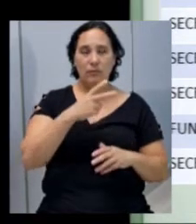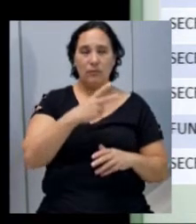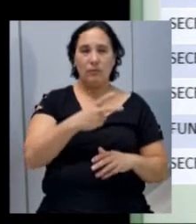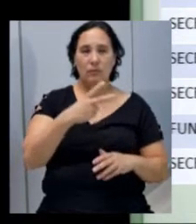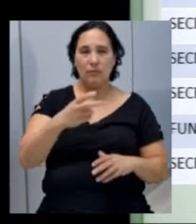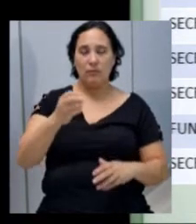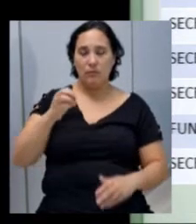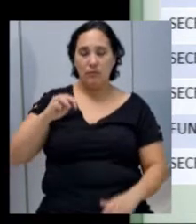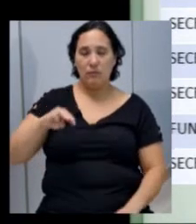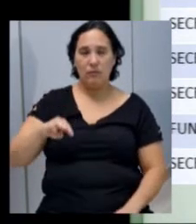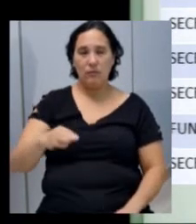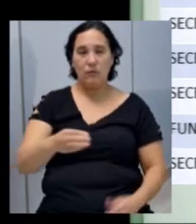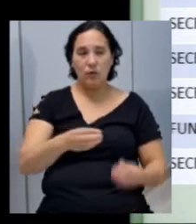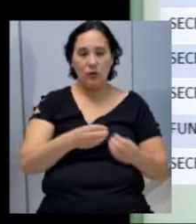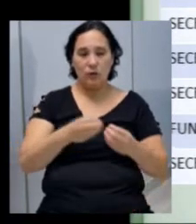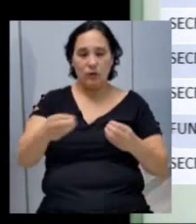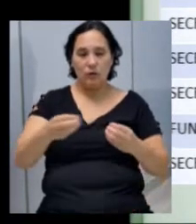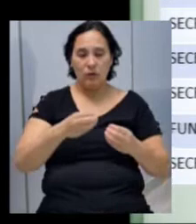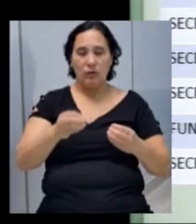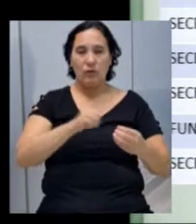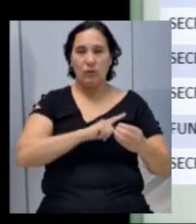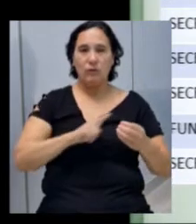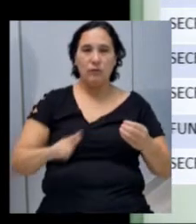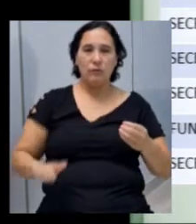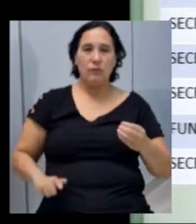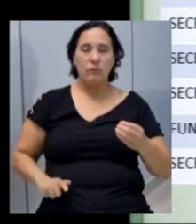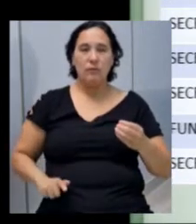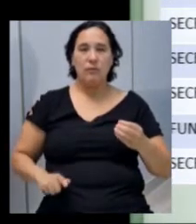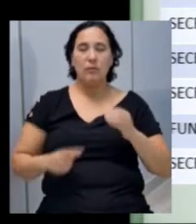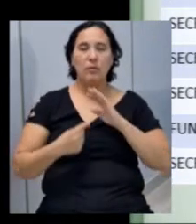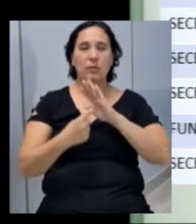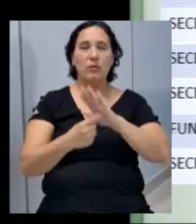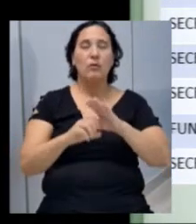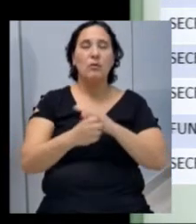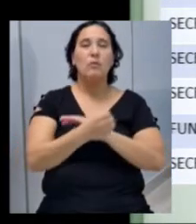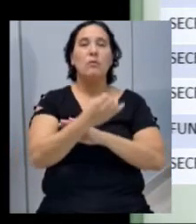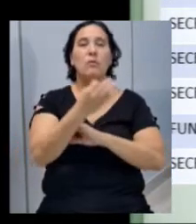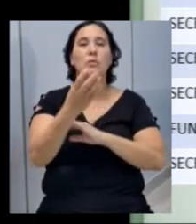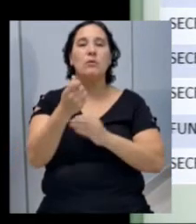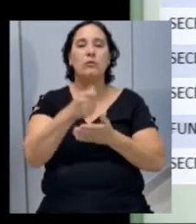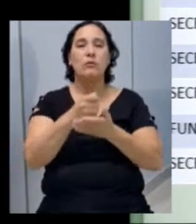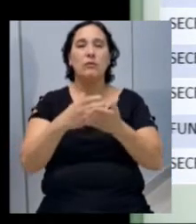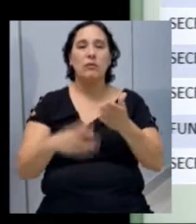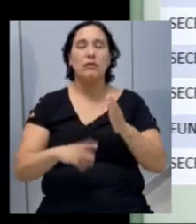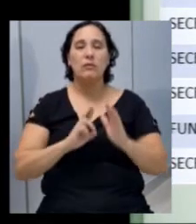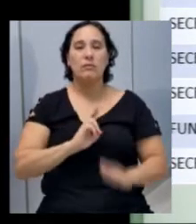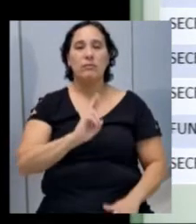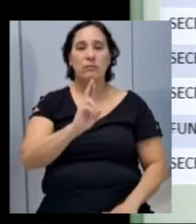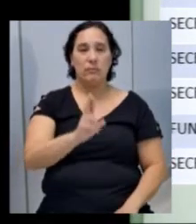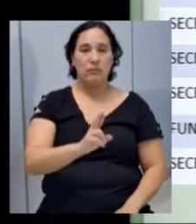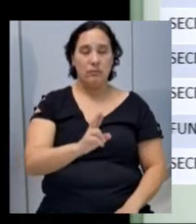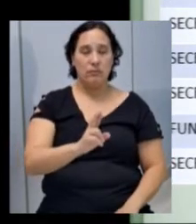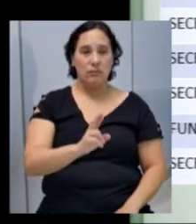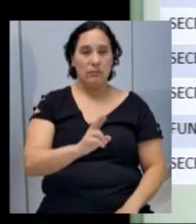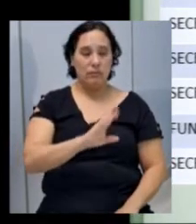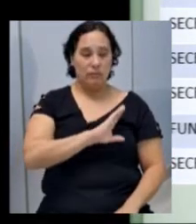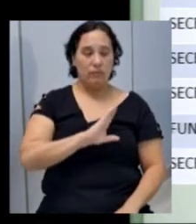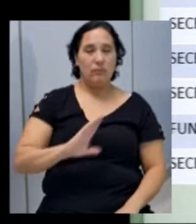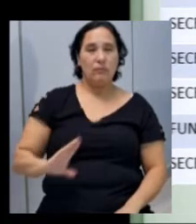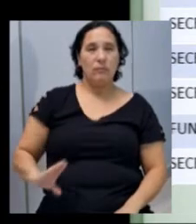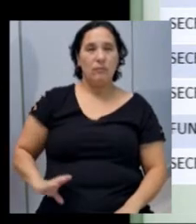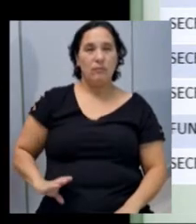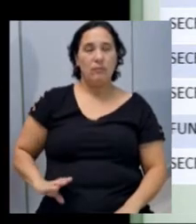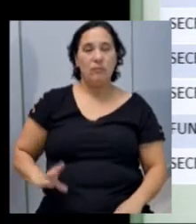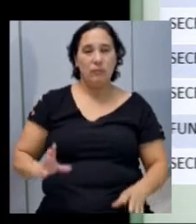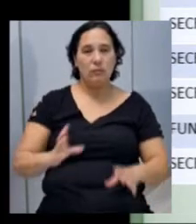desdobrado em órgãos do governo, para demonstrar o quanto do orçamento eles representam. Então, a Câmara Municipal,